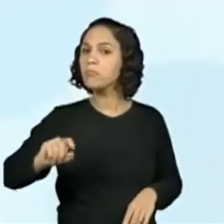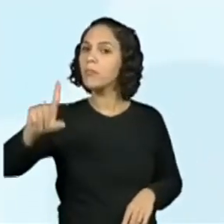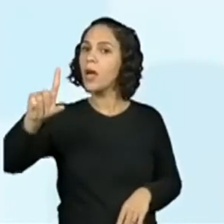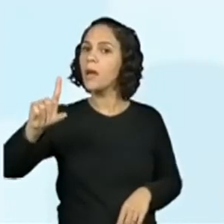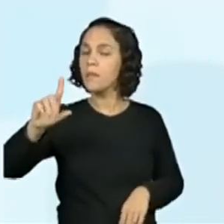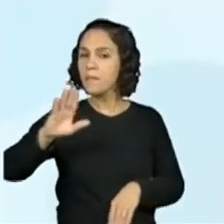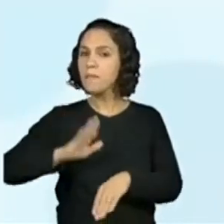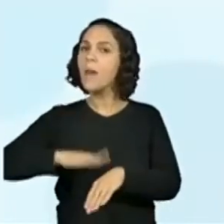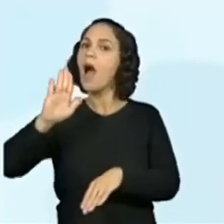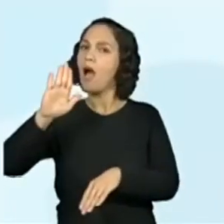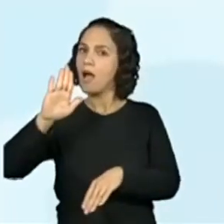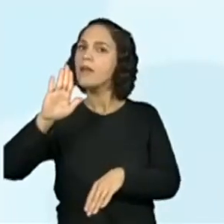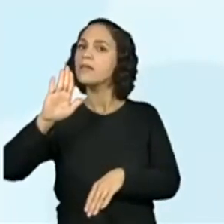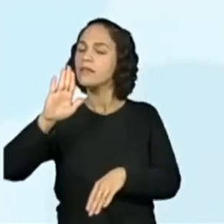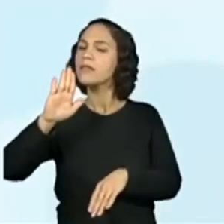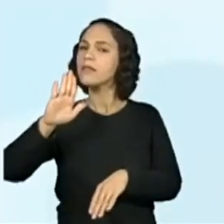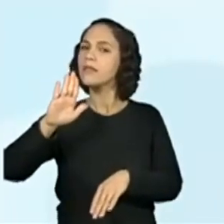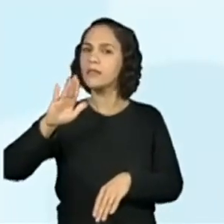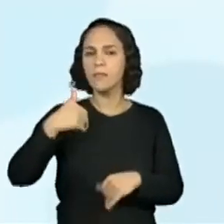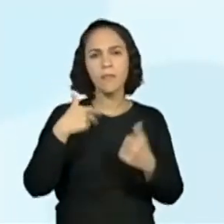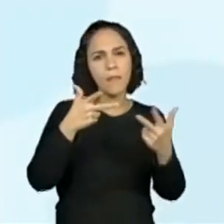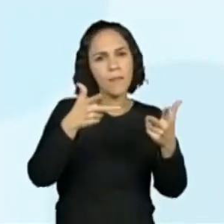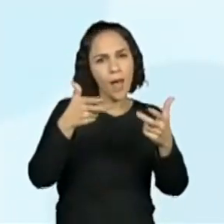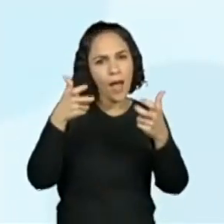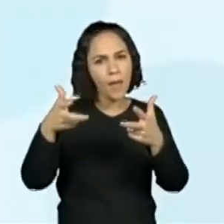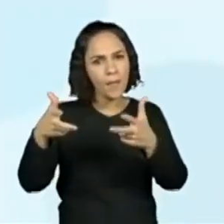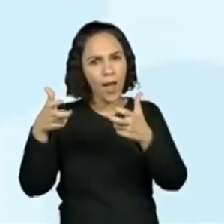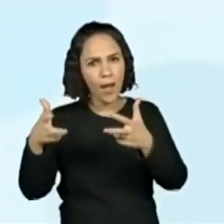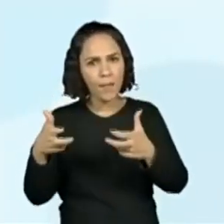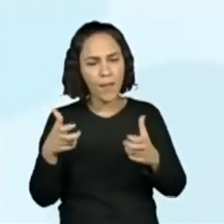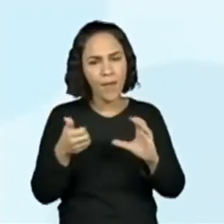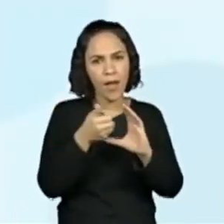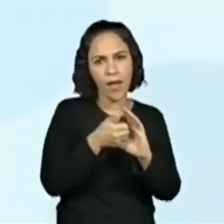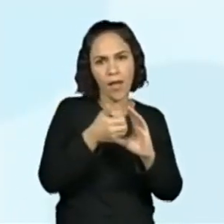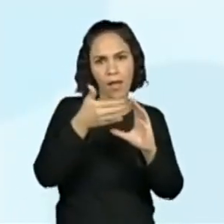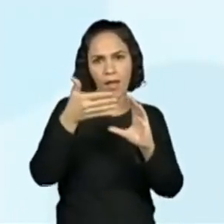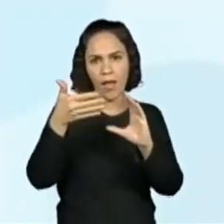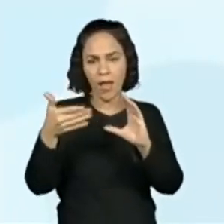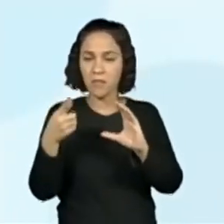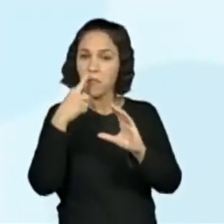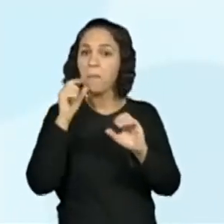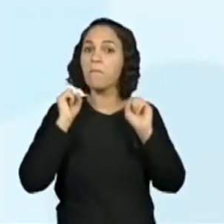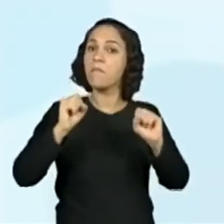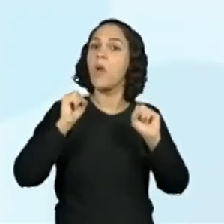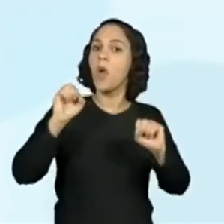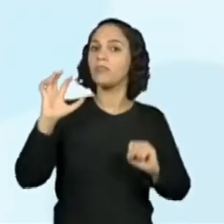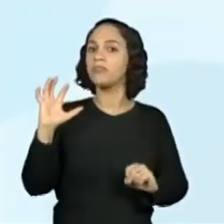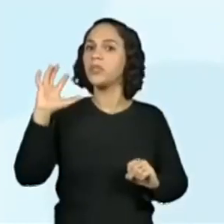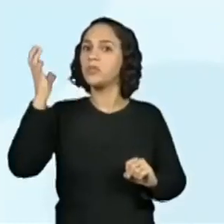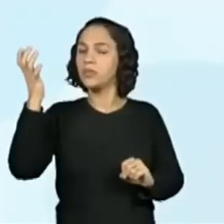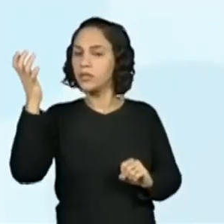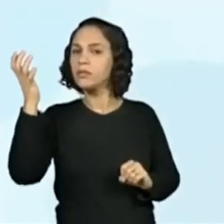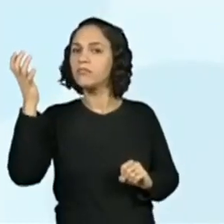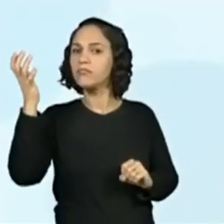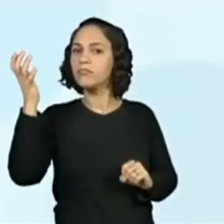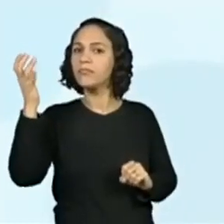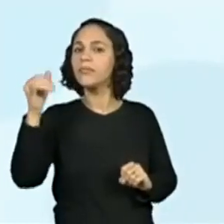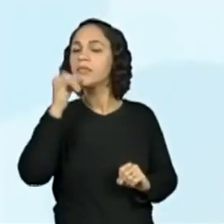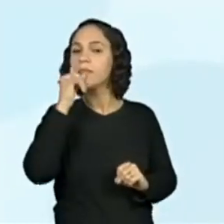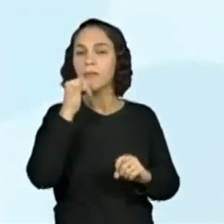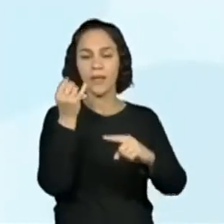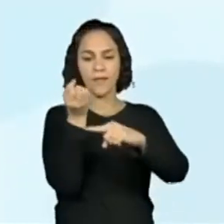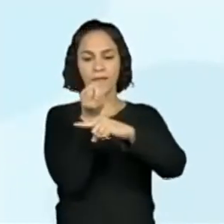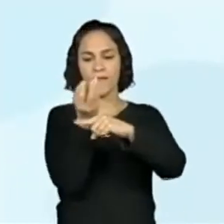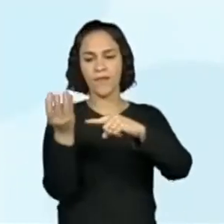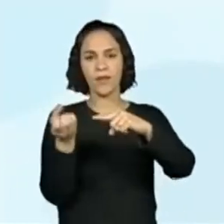ocorrência, reconhecendo características de resultados mais prováveis, sem utilizar frações,